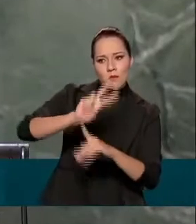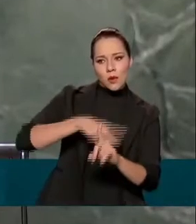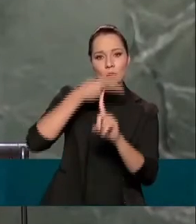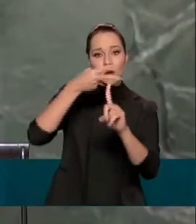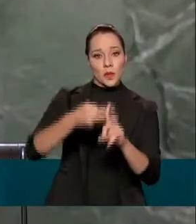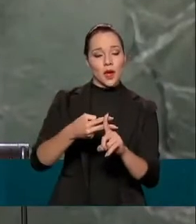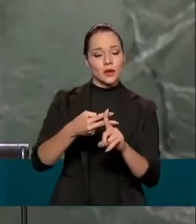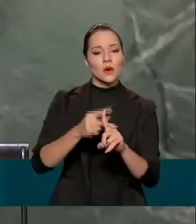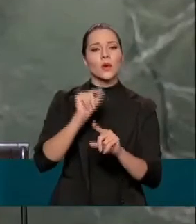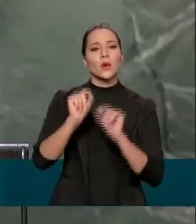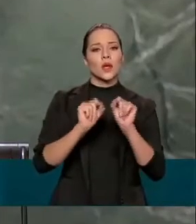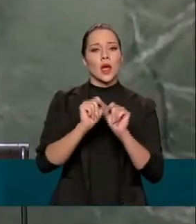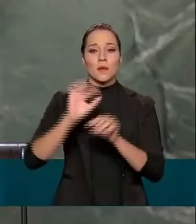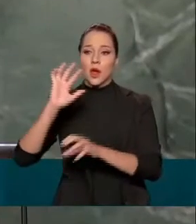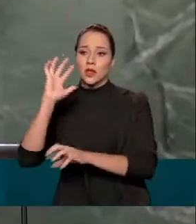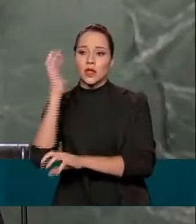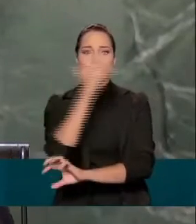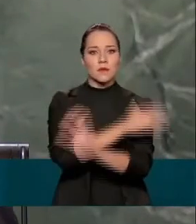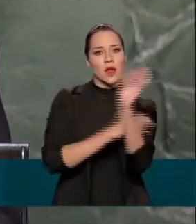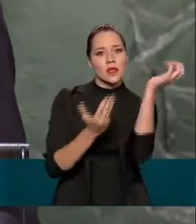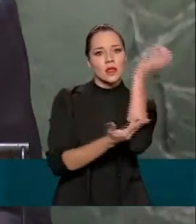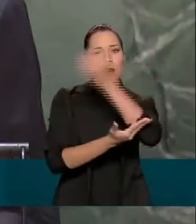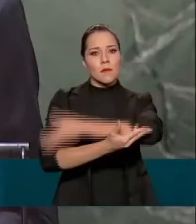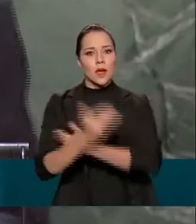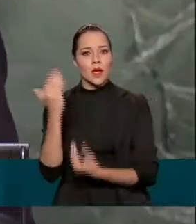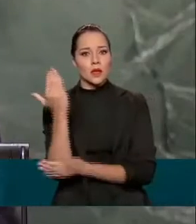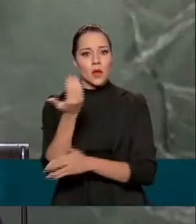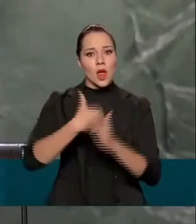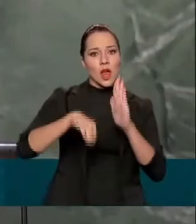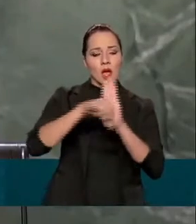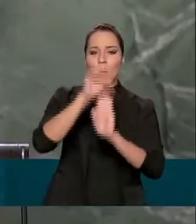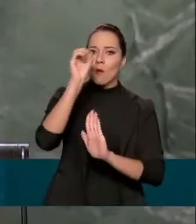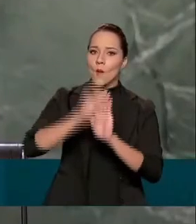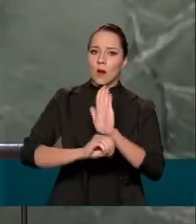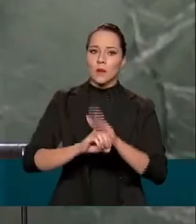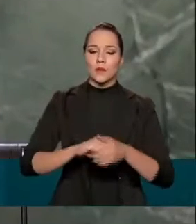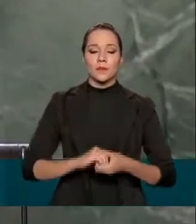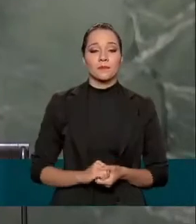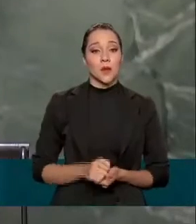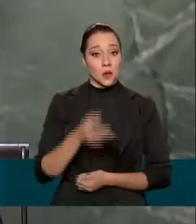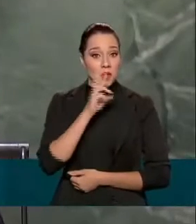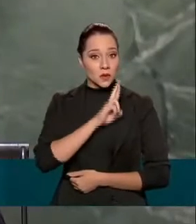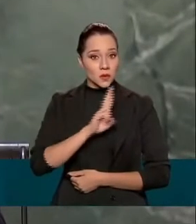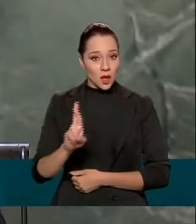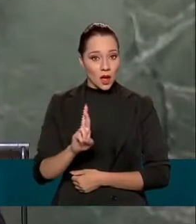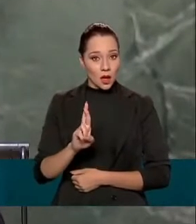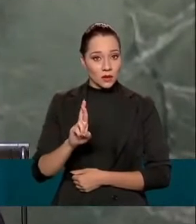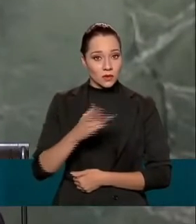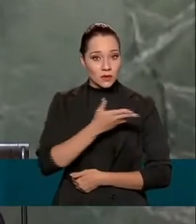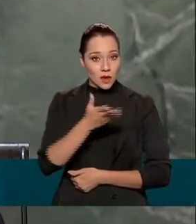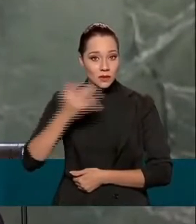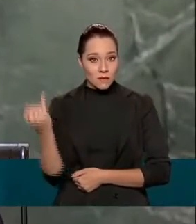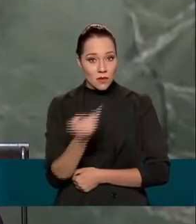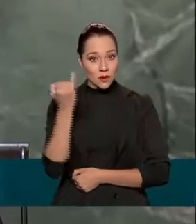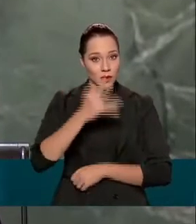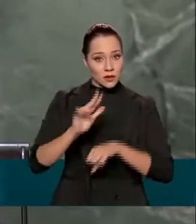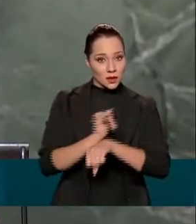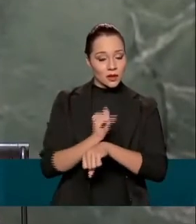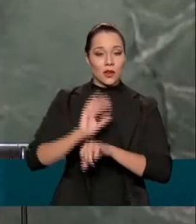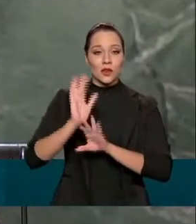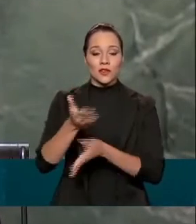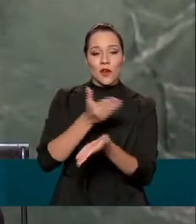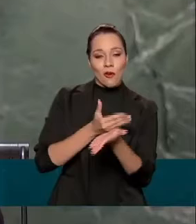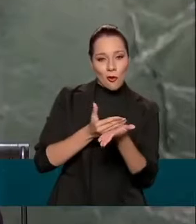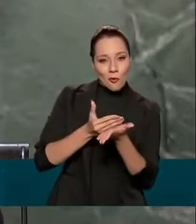vistas a zerar o desmatamento ilegal. E os resultados desta importante ação já